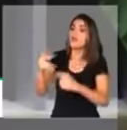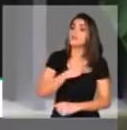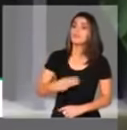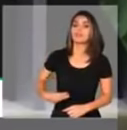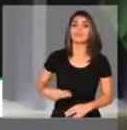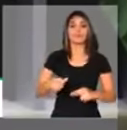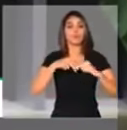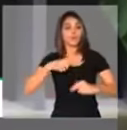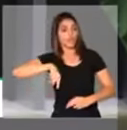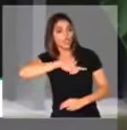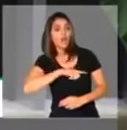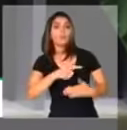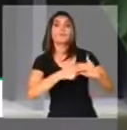de toda a sociedade. Obrigada, presidente.